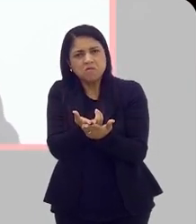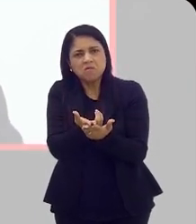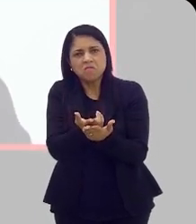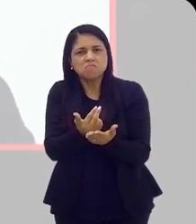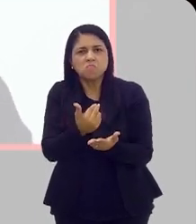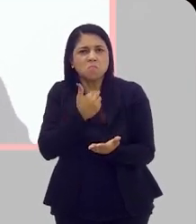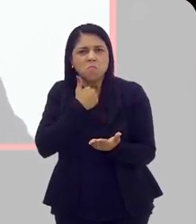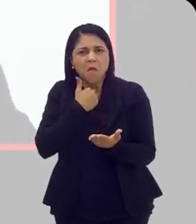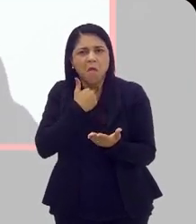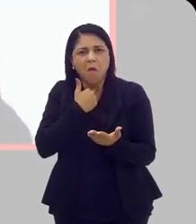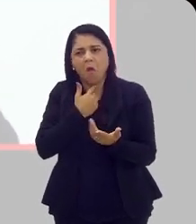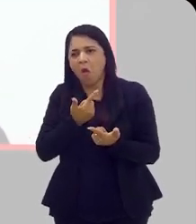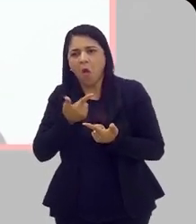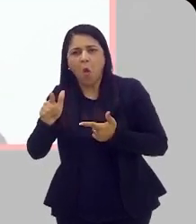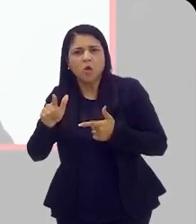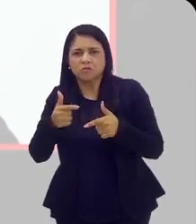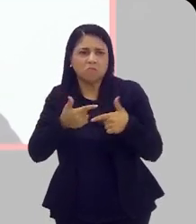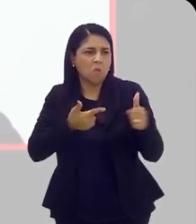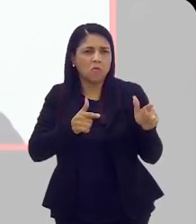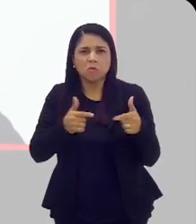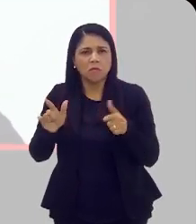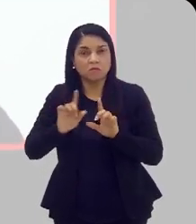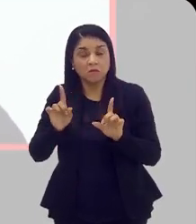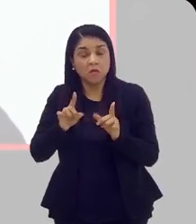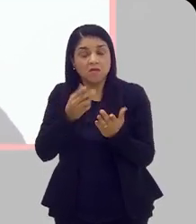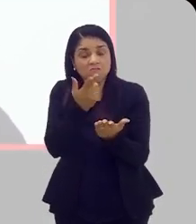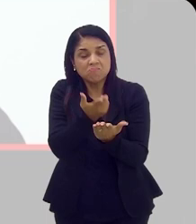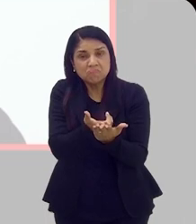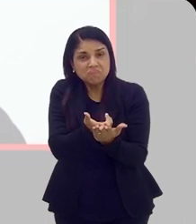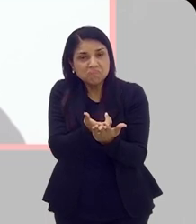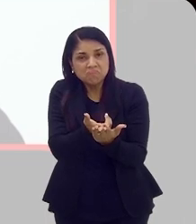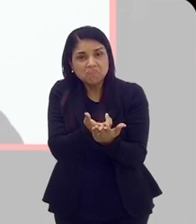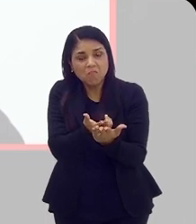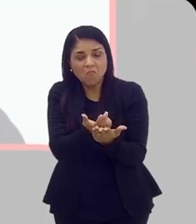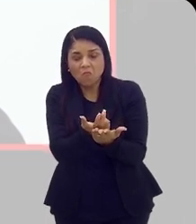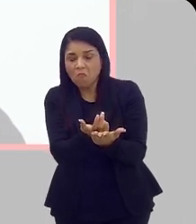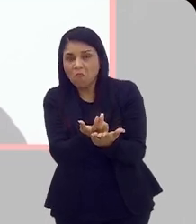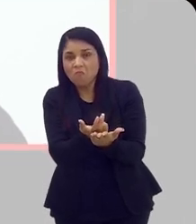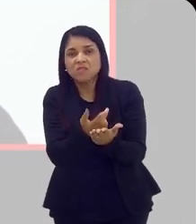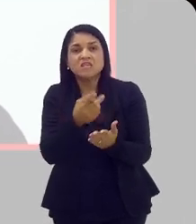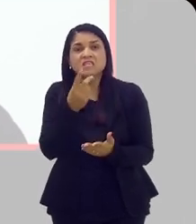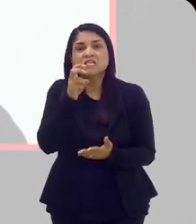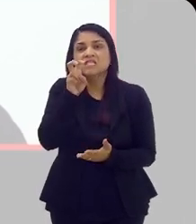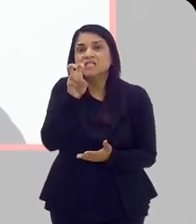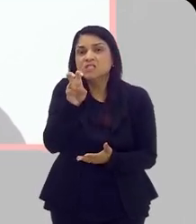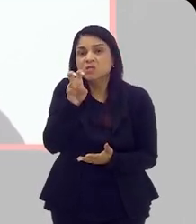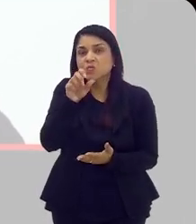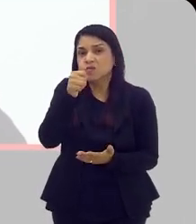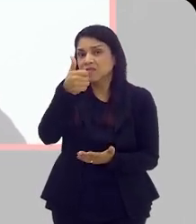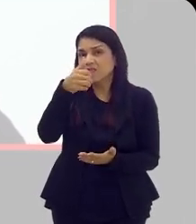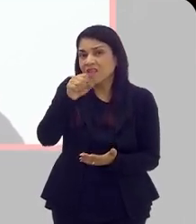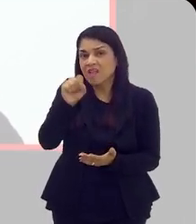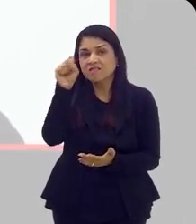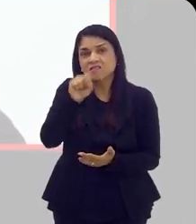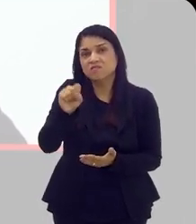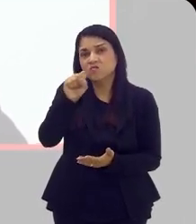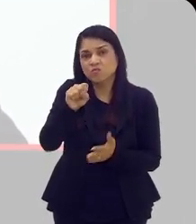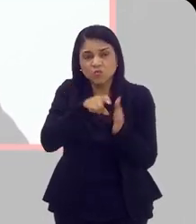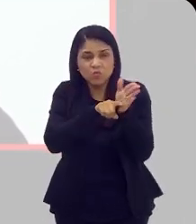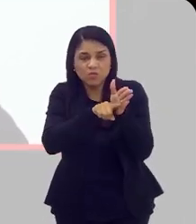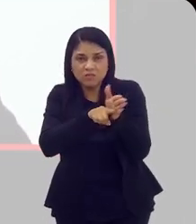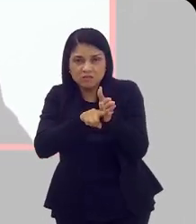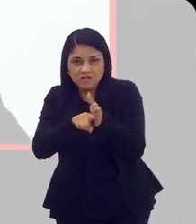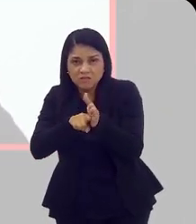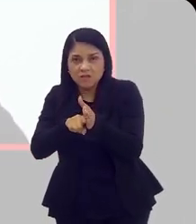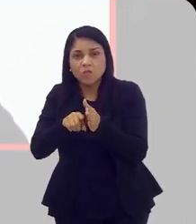precisa ficar em nenhuma posição desconfortável. A gente faz um exame que dura cerca de, no máximo, 5 a 10 segundos, é muito rápido,